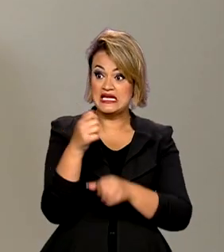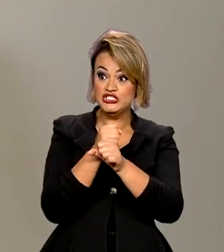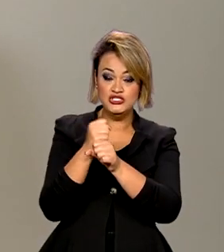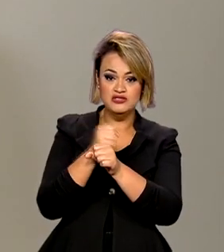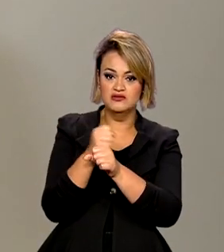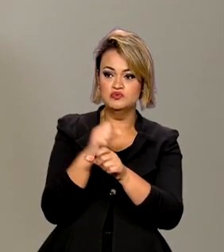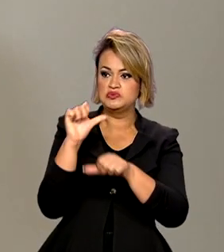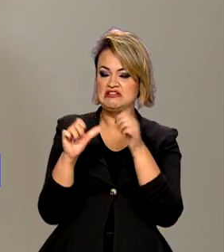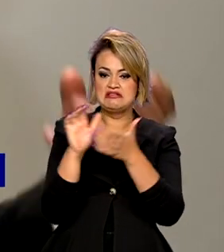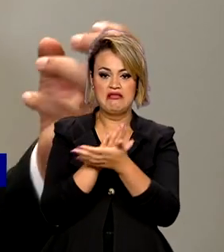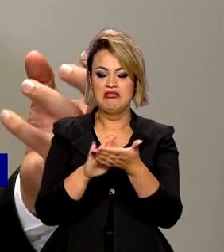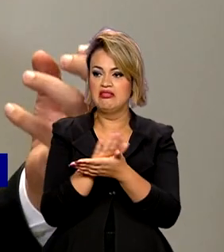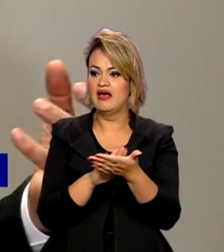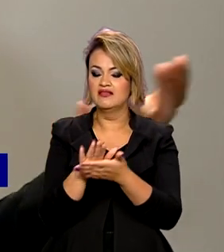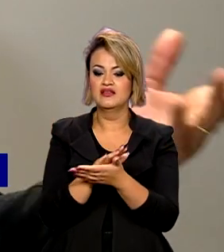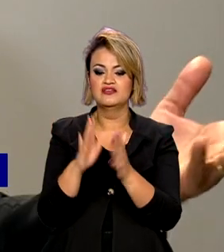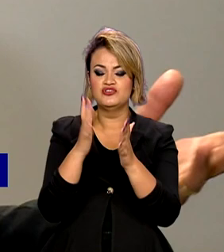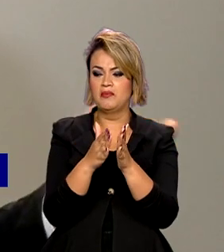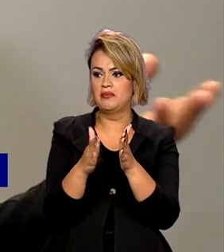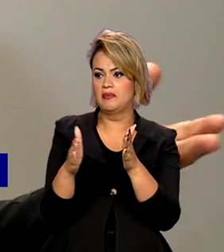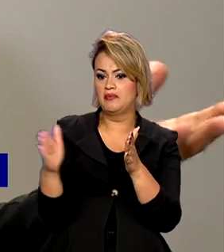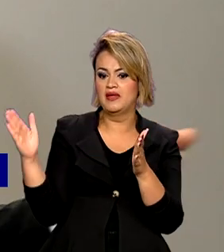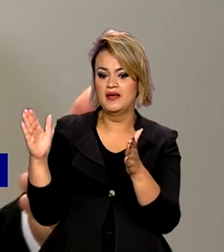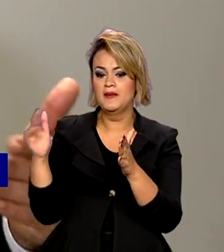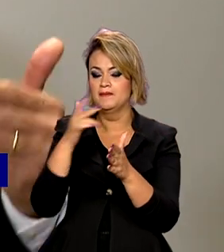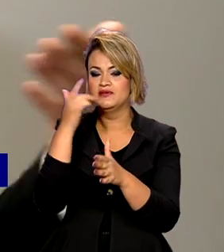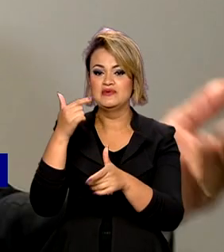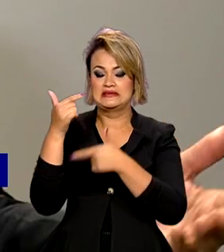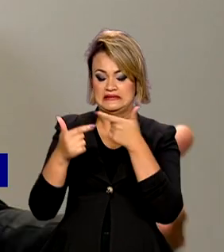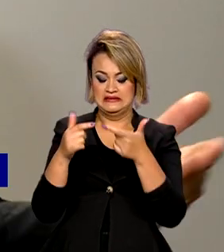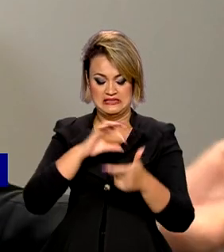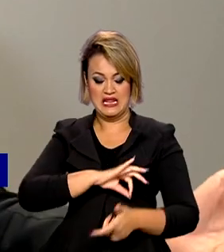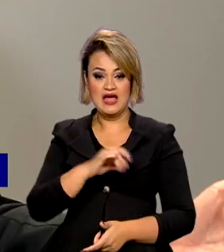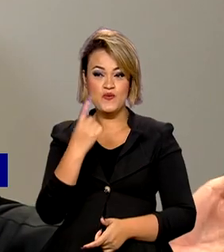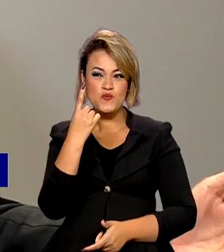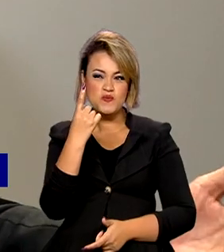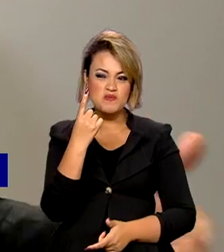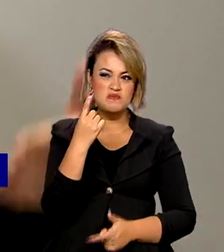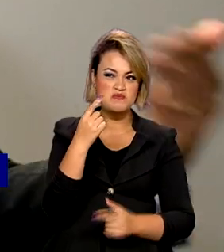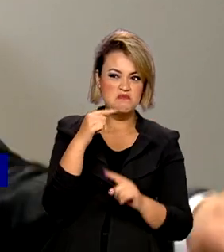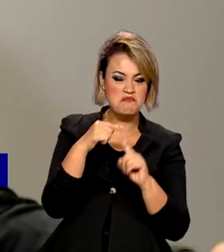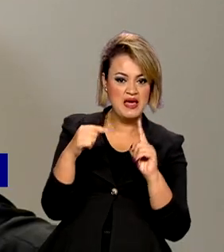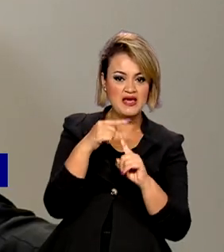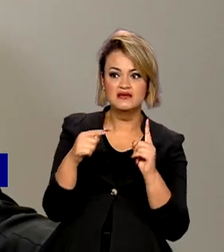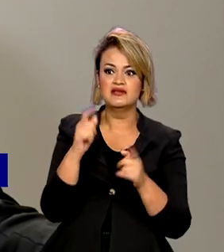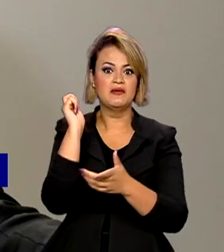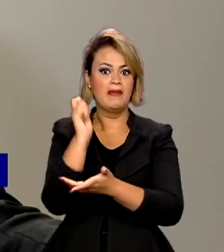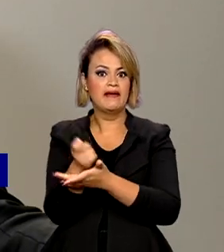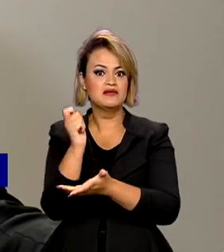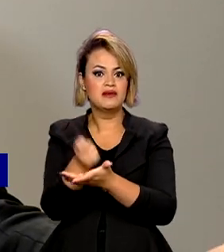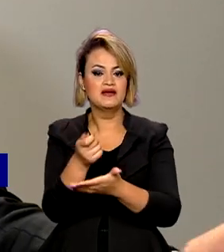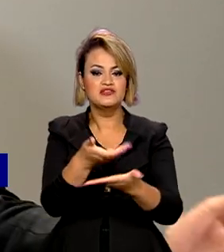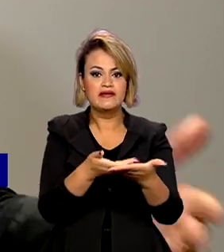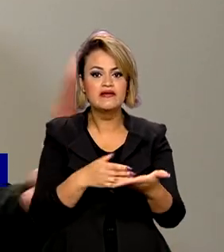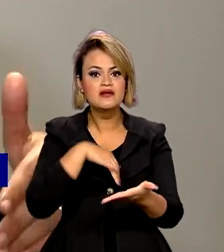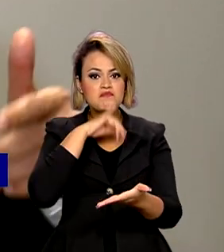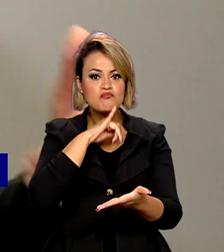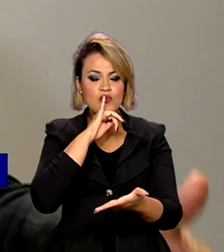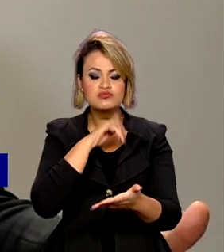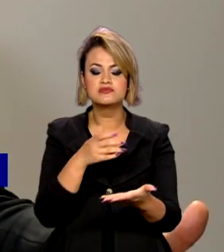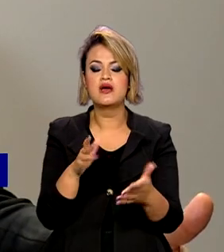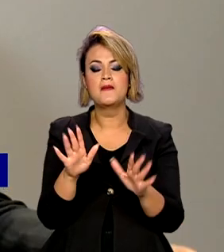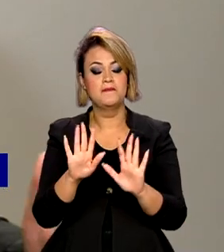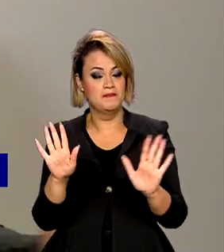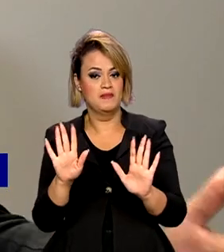reajuste, já estava corroendo, até o trabalhador que ganhava um salário mínimo e meio, já estava pagando imposto de renda. Então, nós